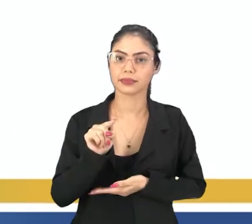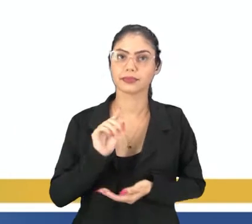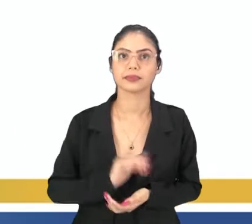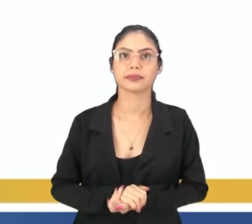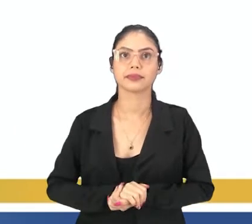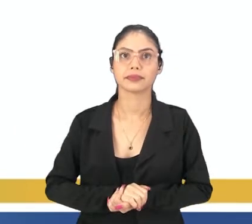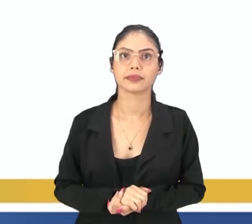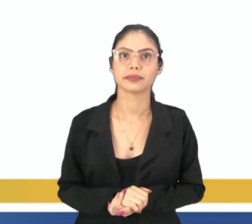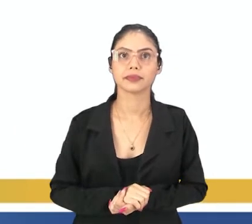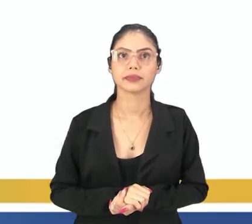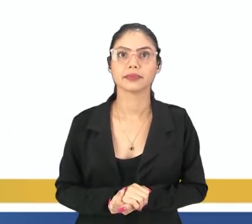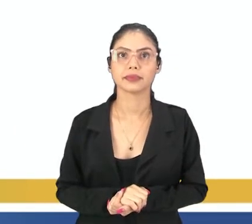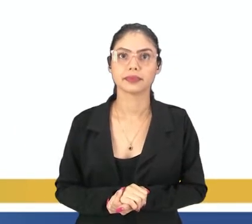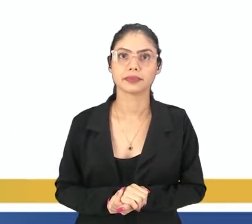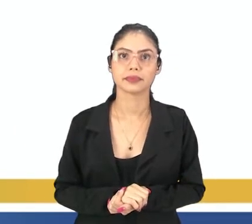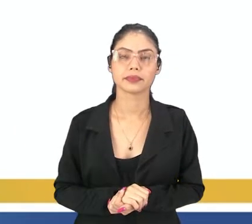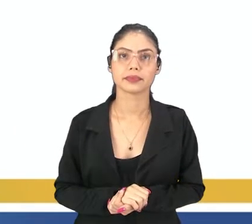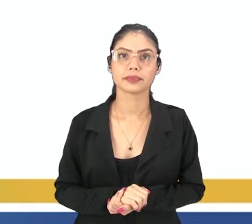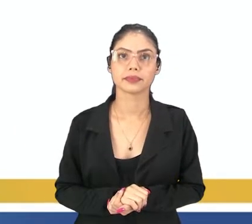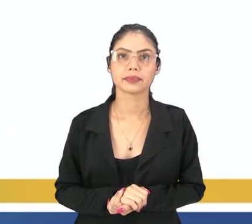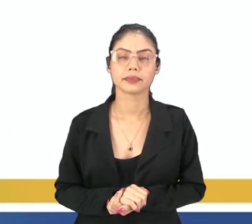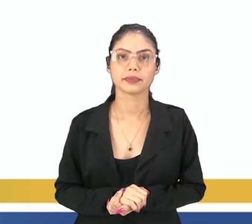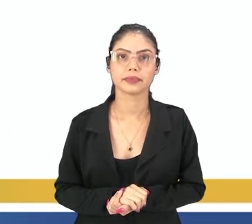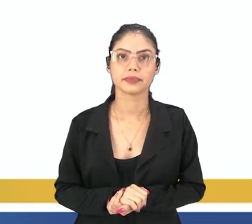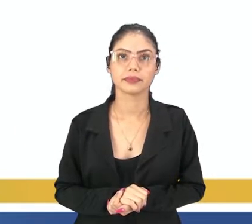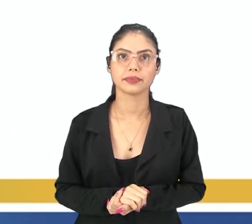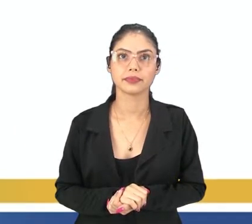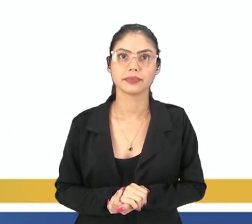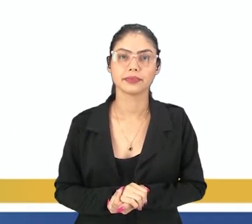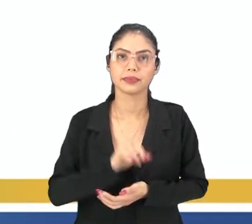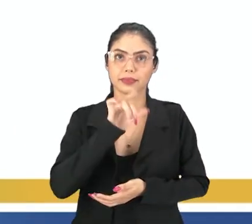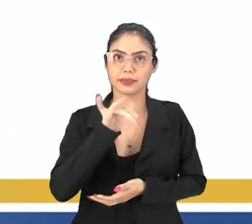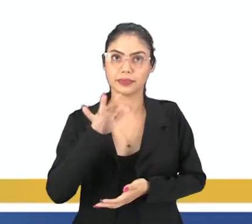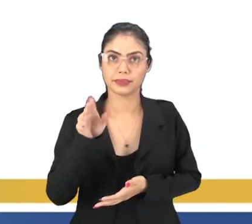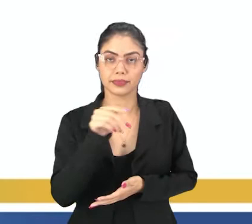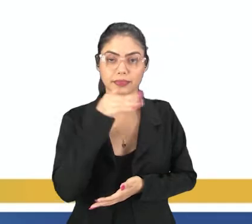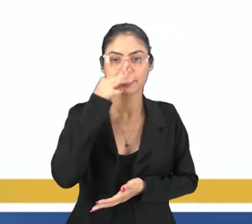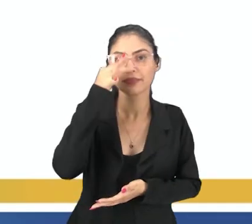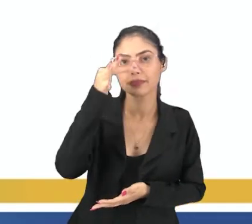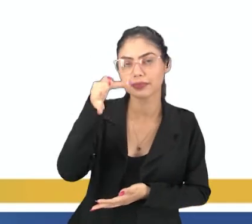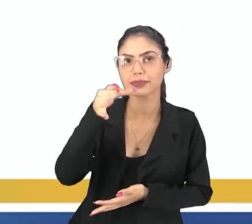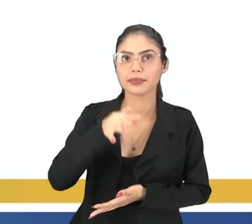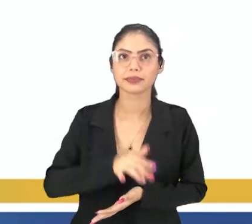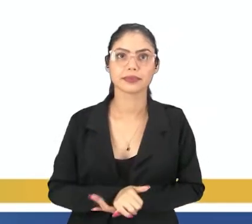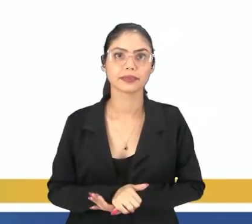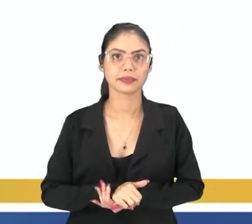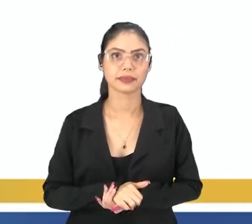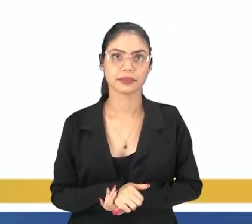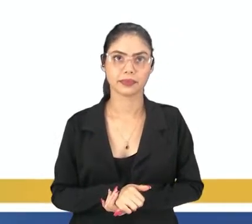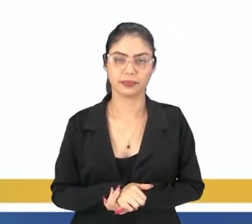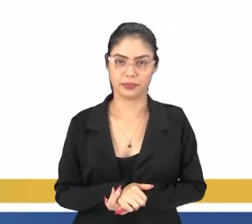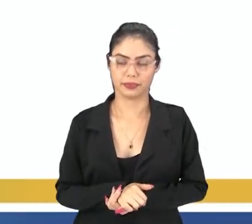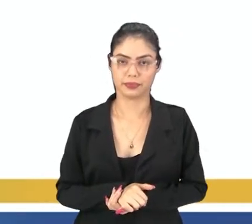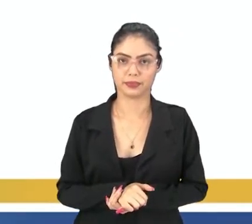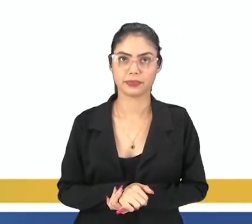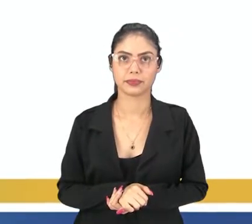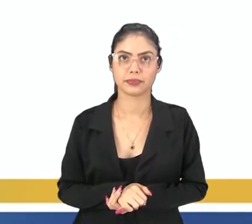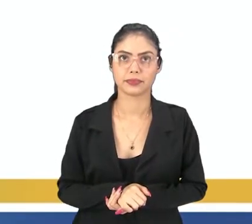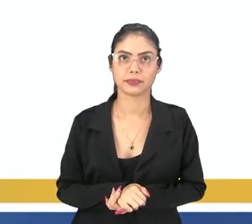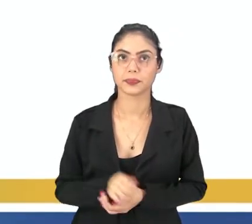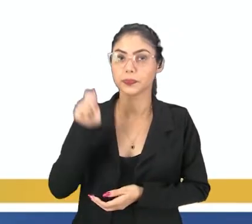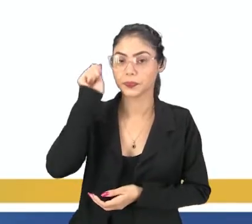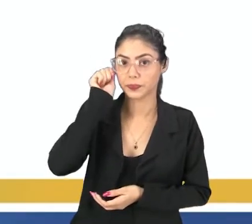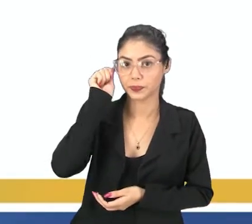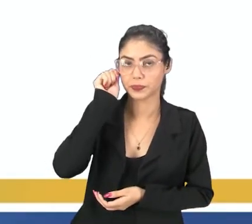Leilão de Jardim, da